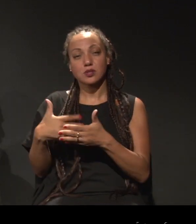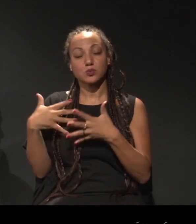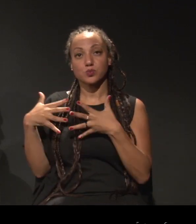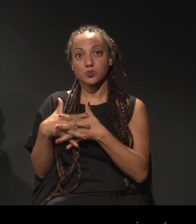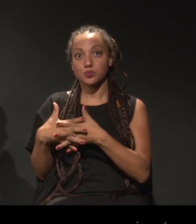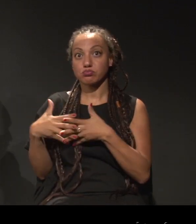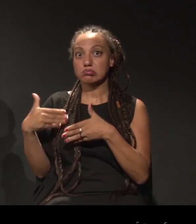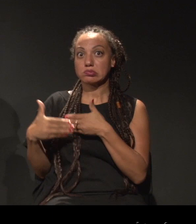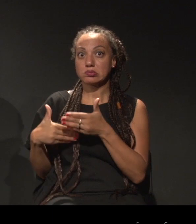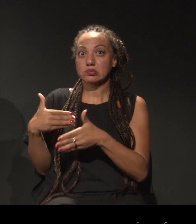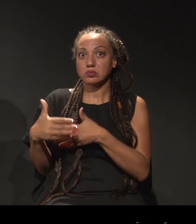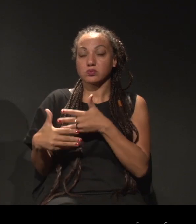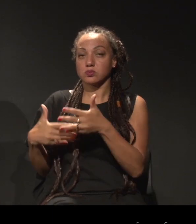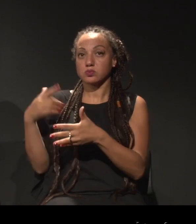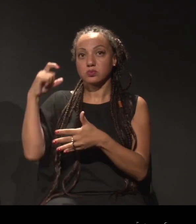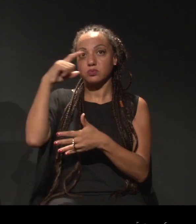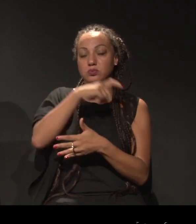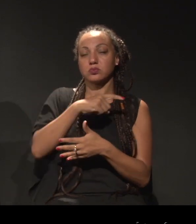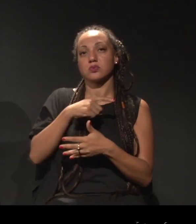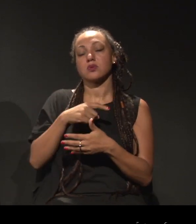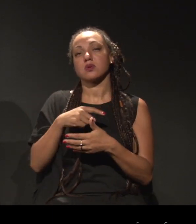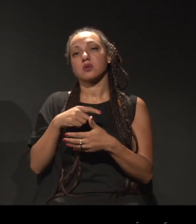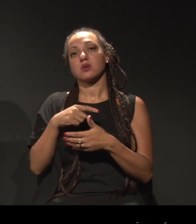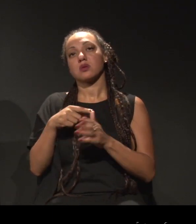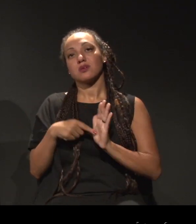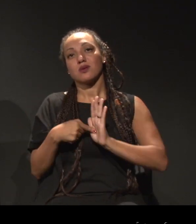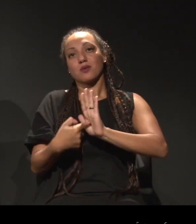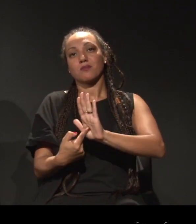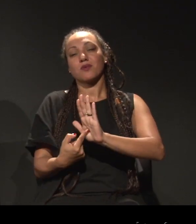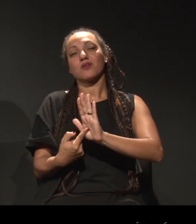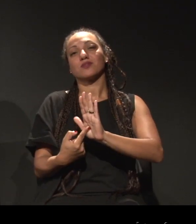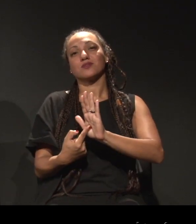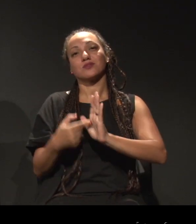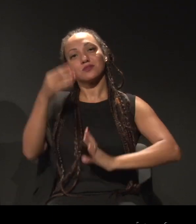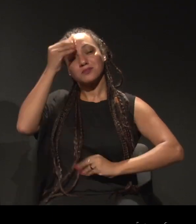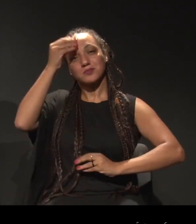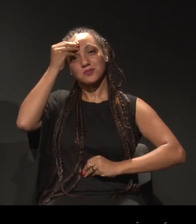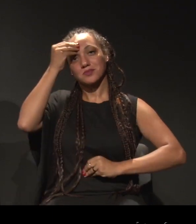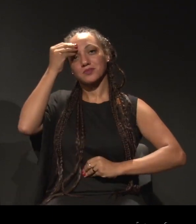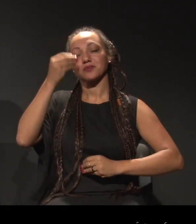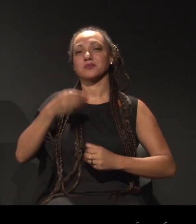conturbado e que eu trago dentro do diálogo da performance.